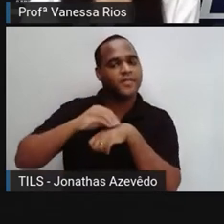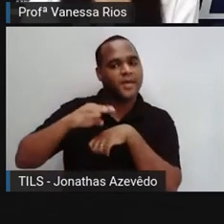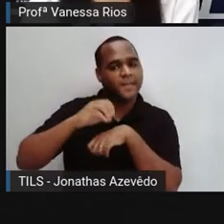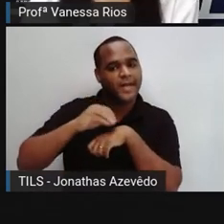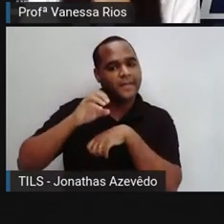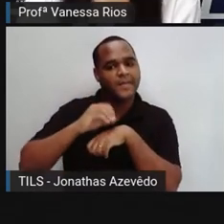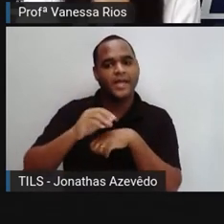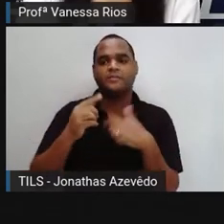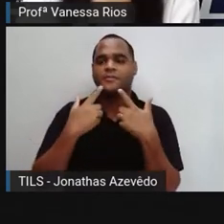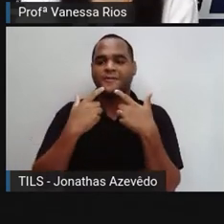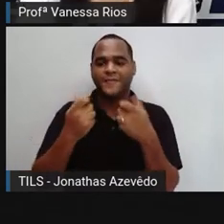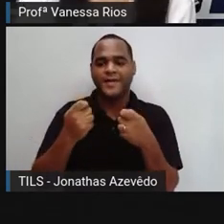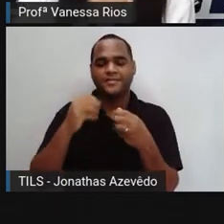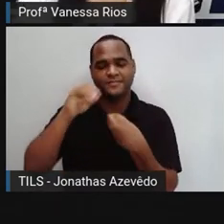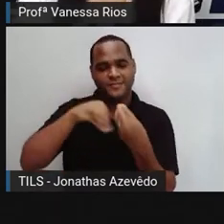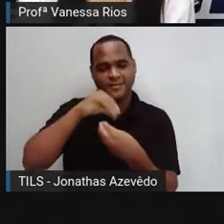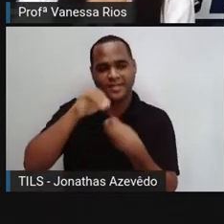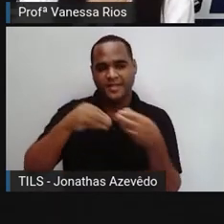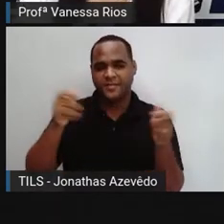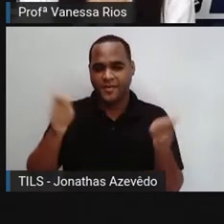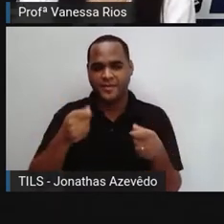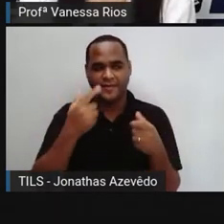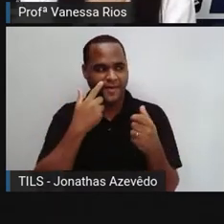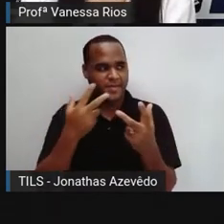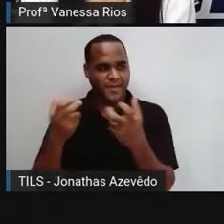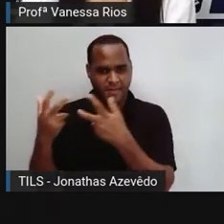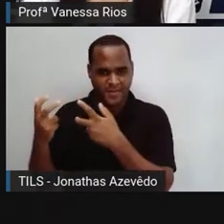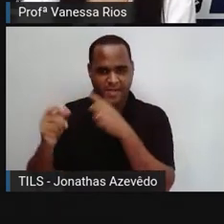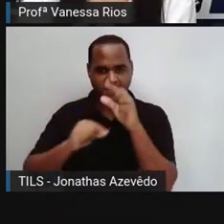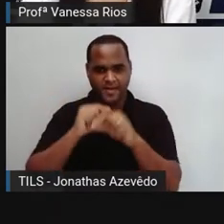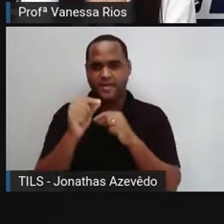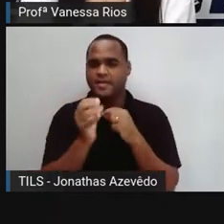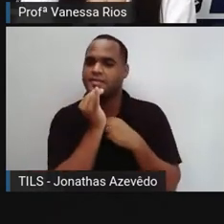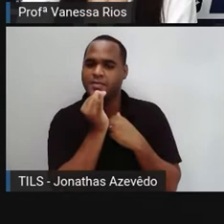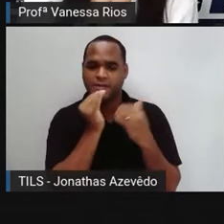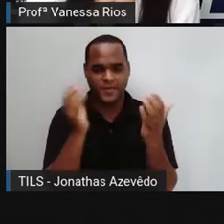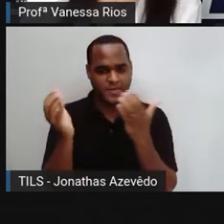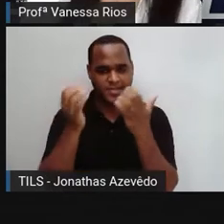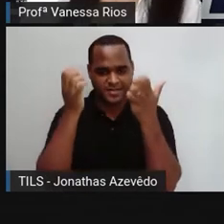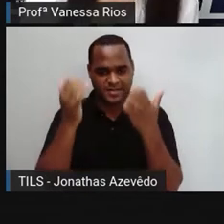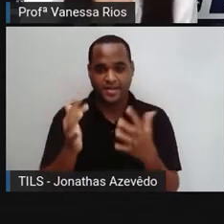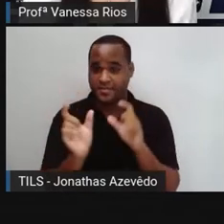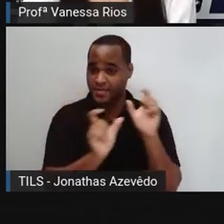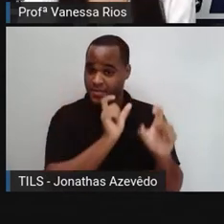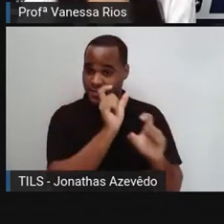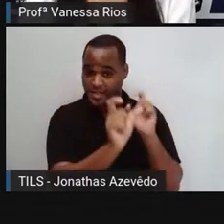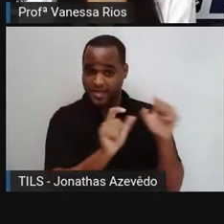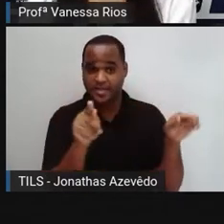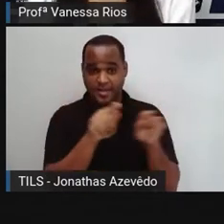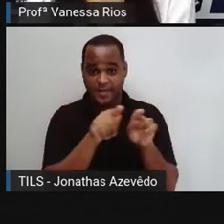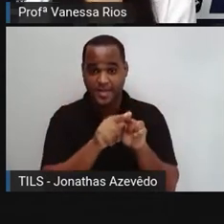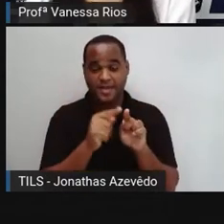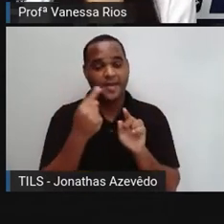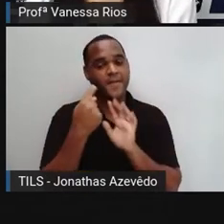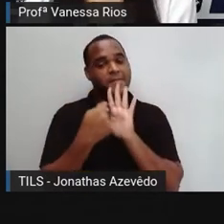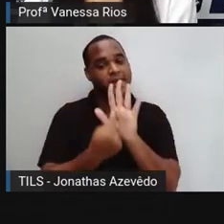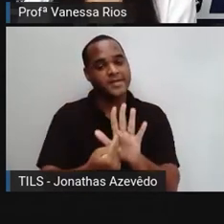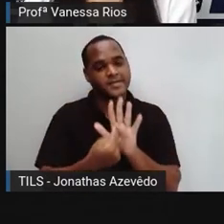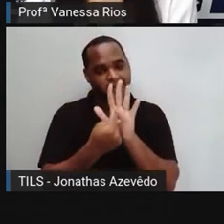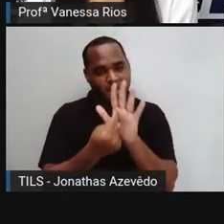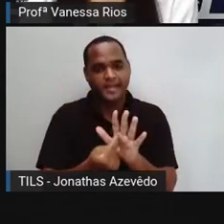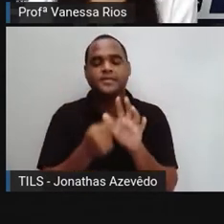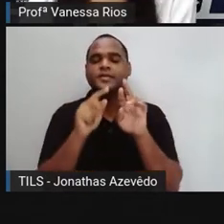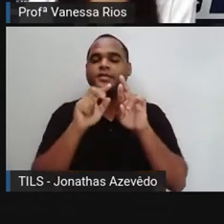linguagem mista, onde a gente consegue perceber nos exemplos trazidos a presença de palavras e de imagens para